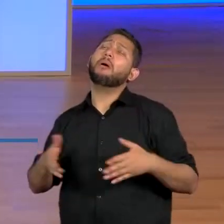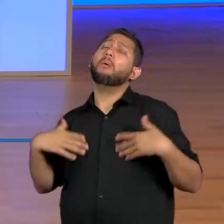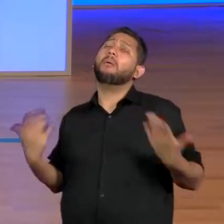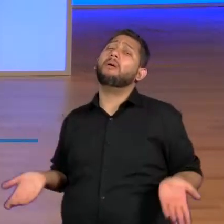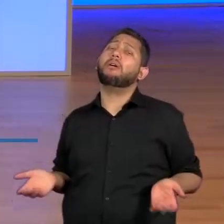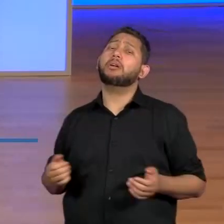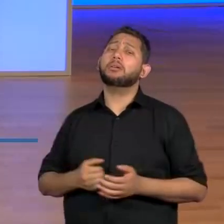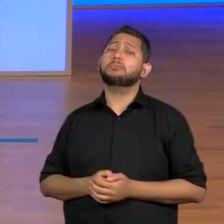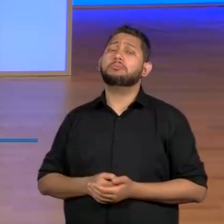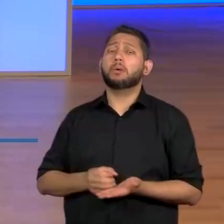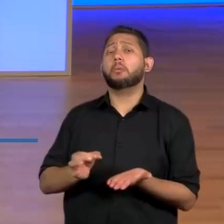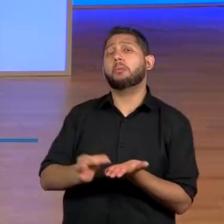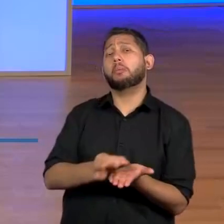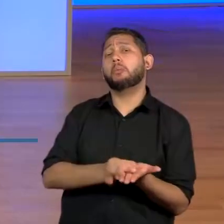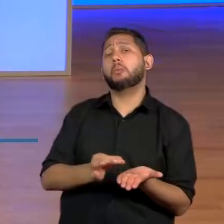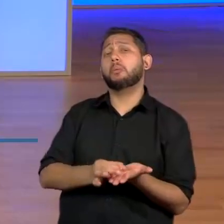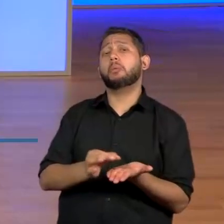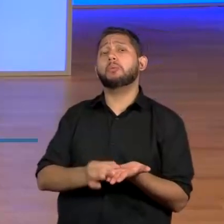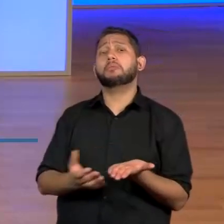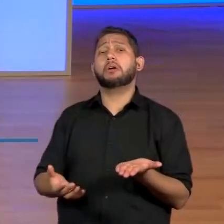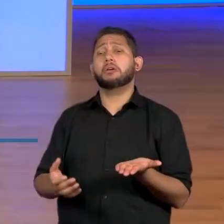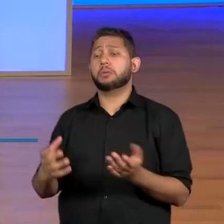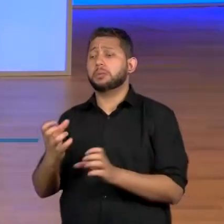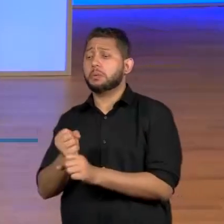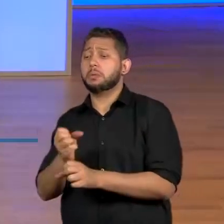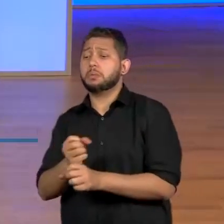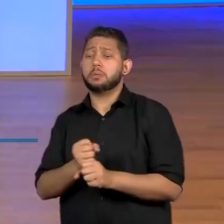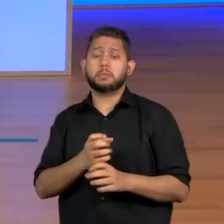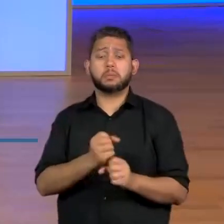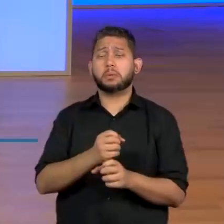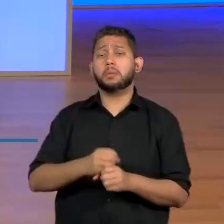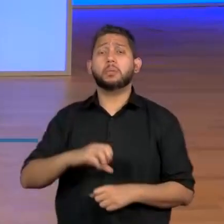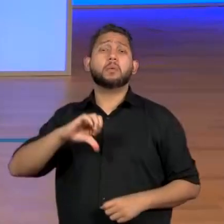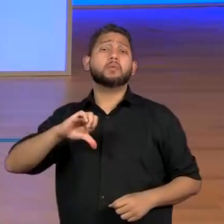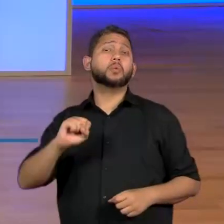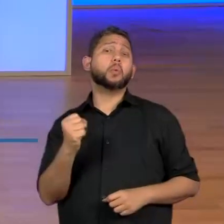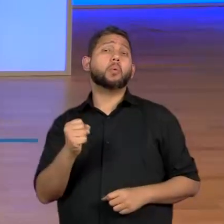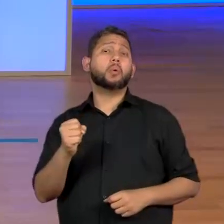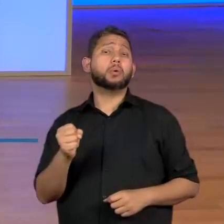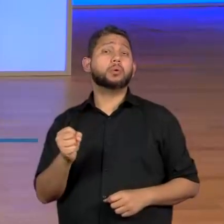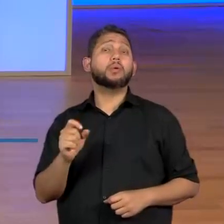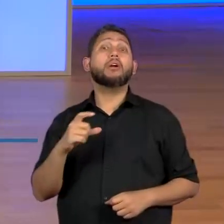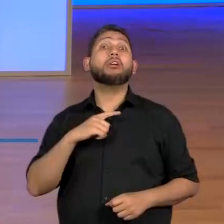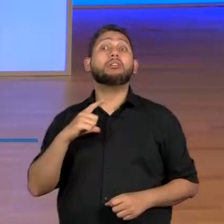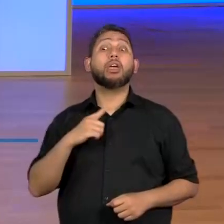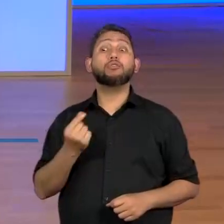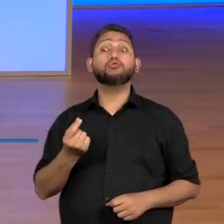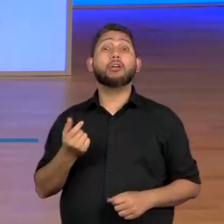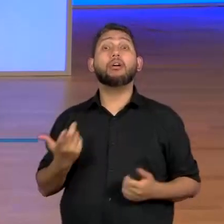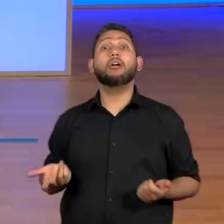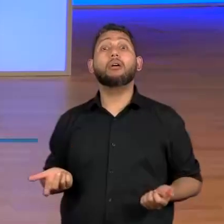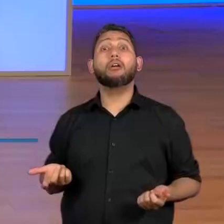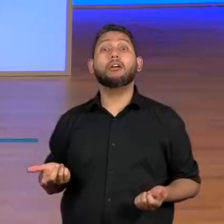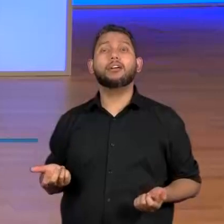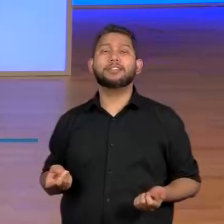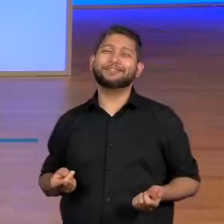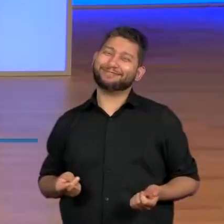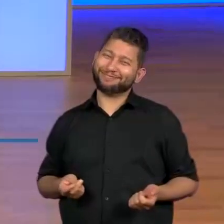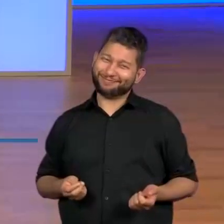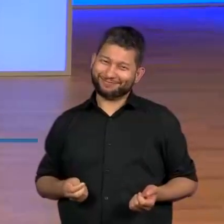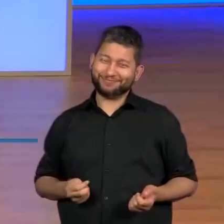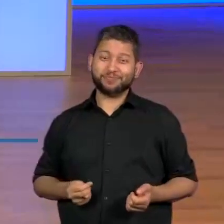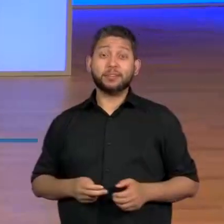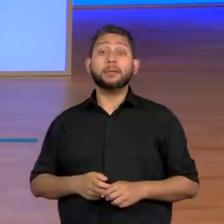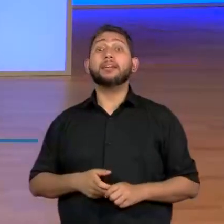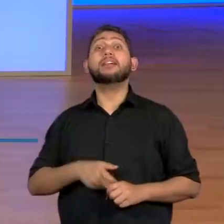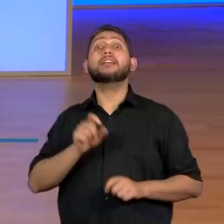de encontrar essas 98 moedas aí perdidas, para quem ficou esse tesouro? Para os arqueólogos, para os irmãos,